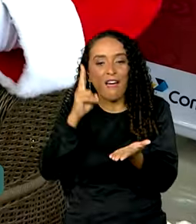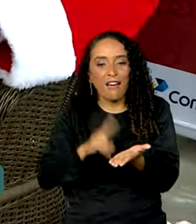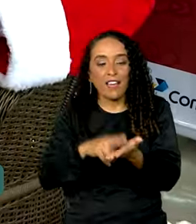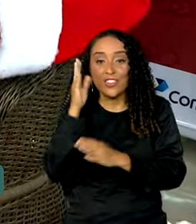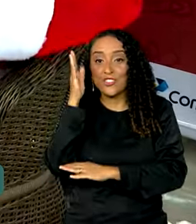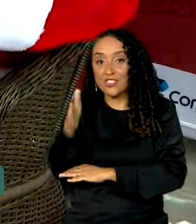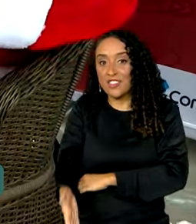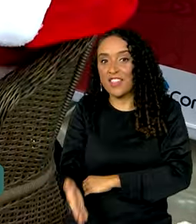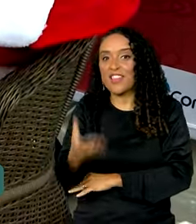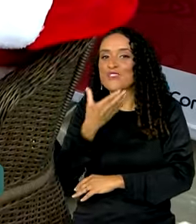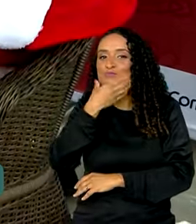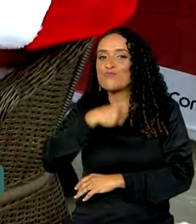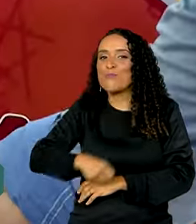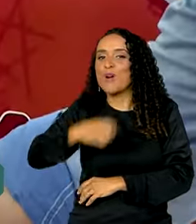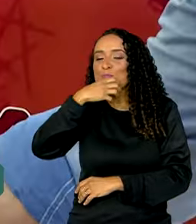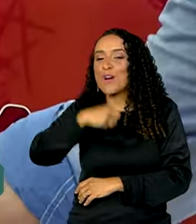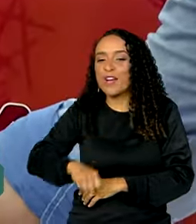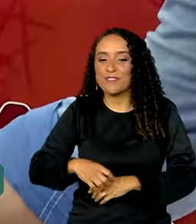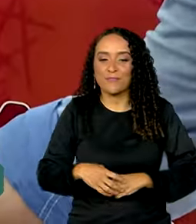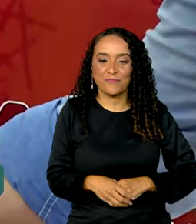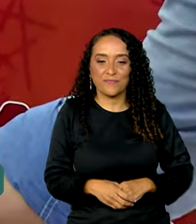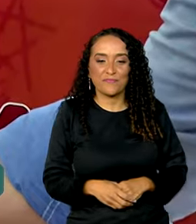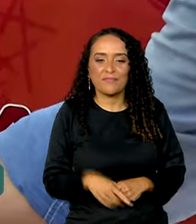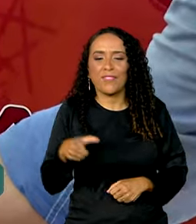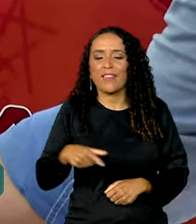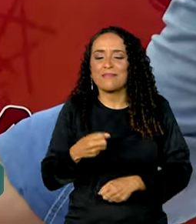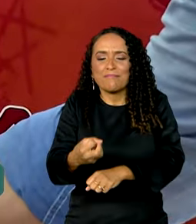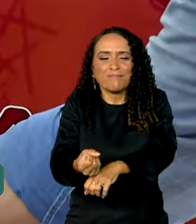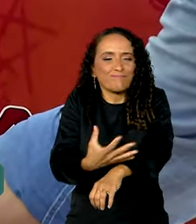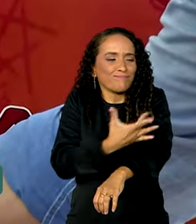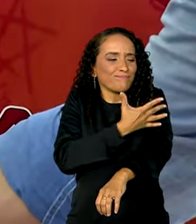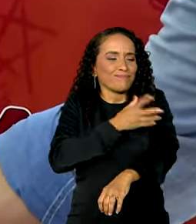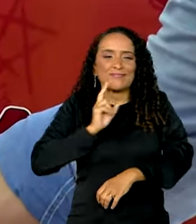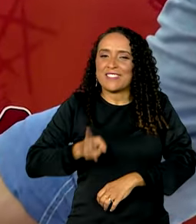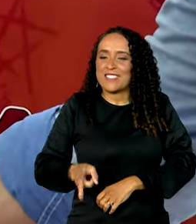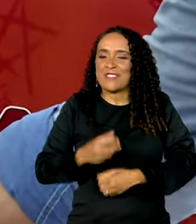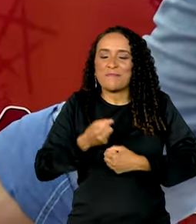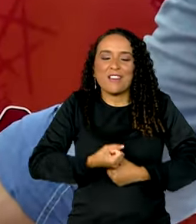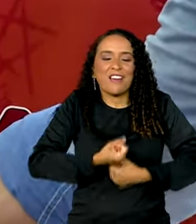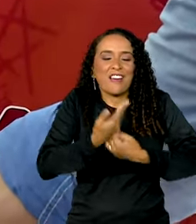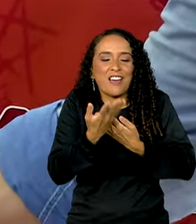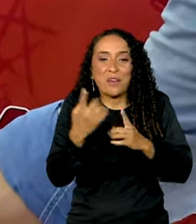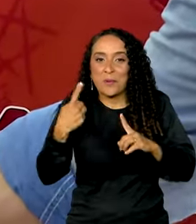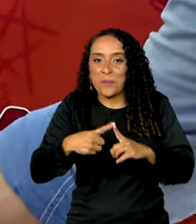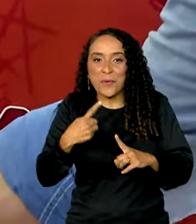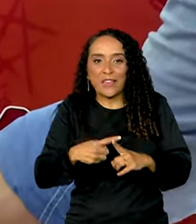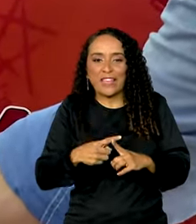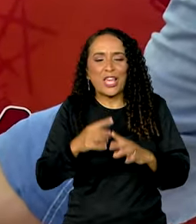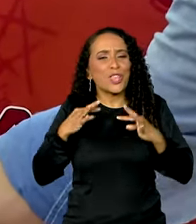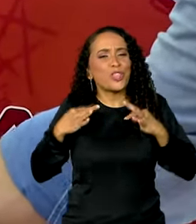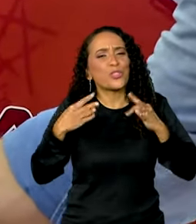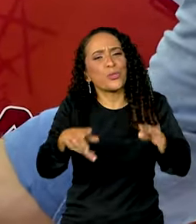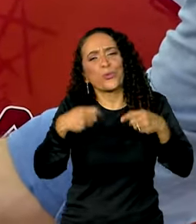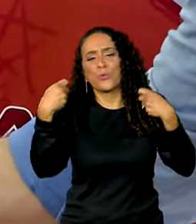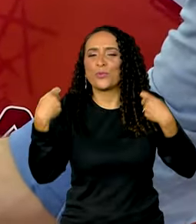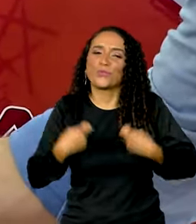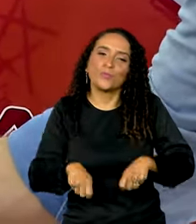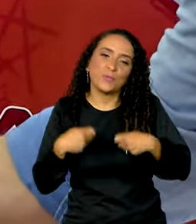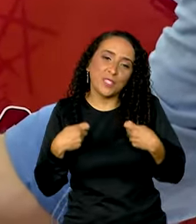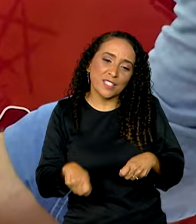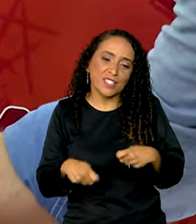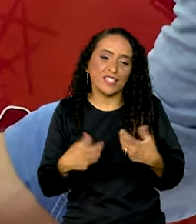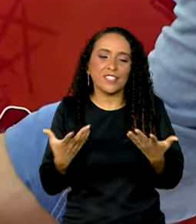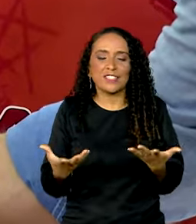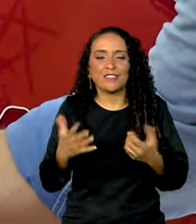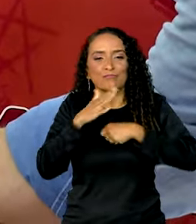diretamente ao Papai Noel. Eu me emociono muito toda vez que eu falo, porque todos precisamos de um